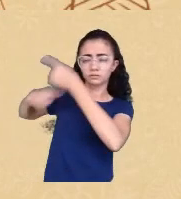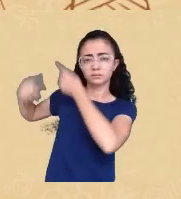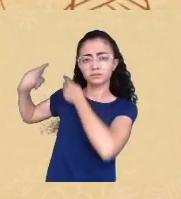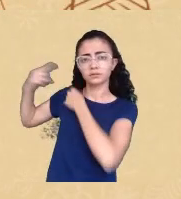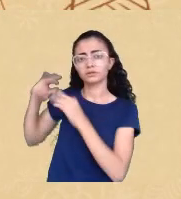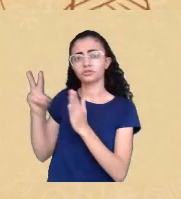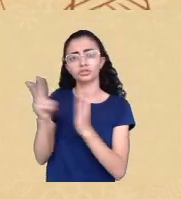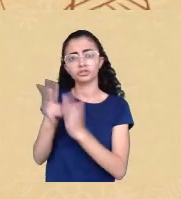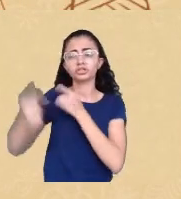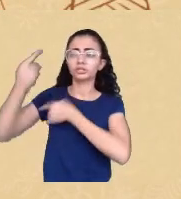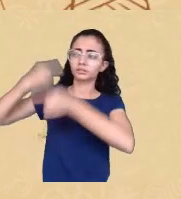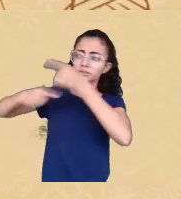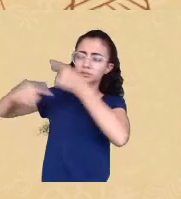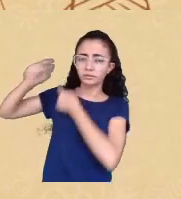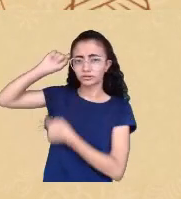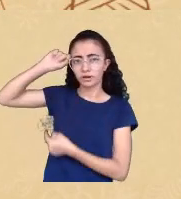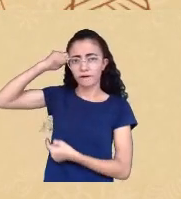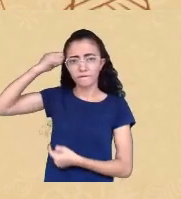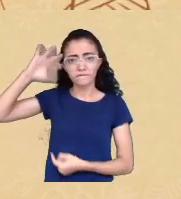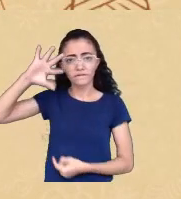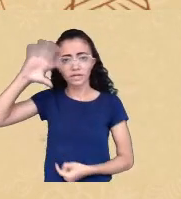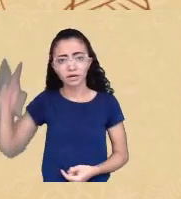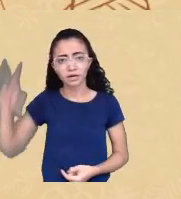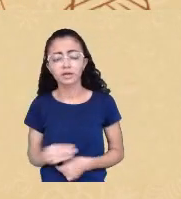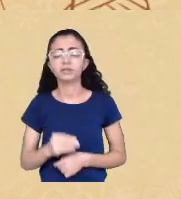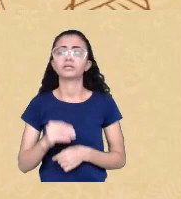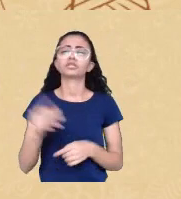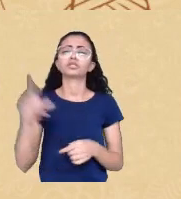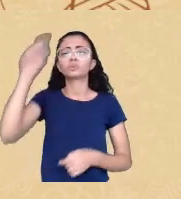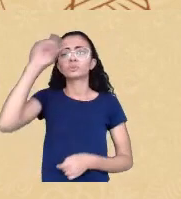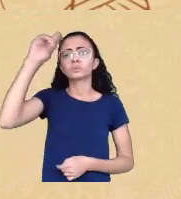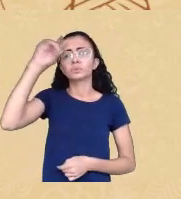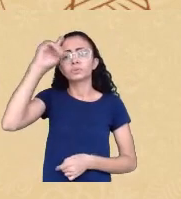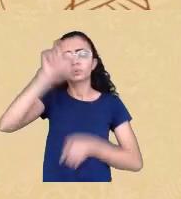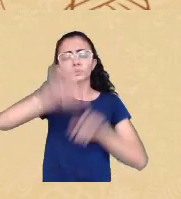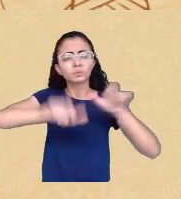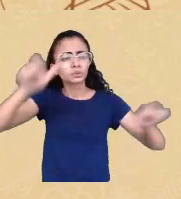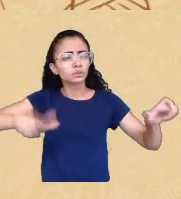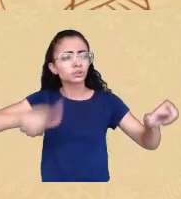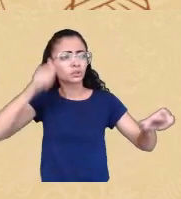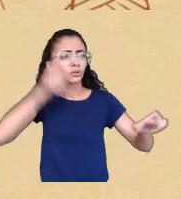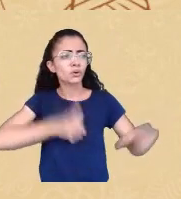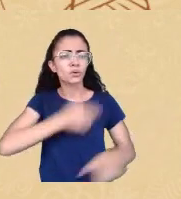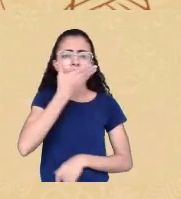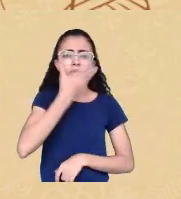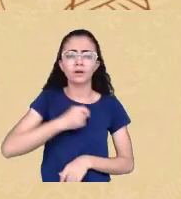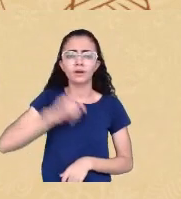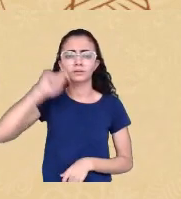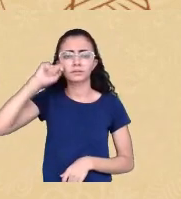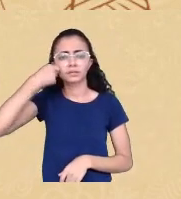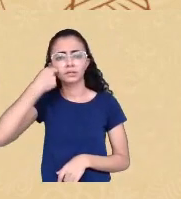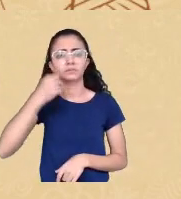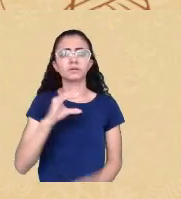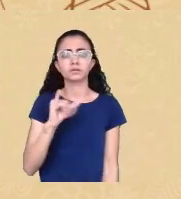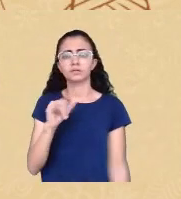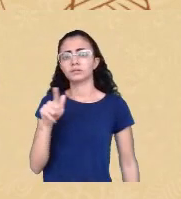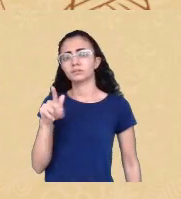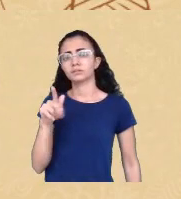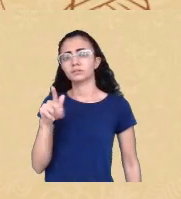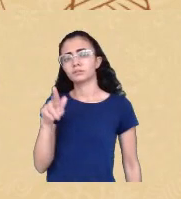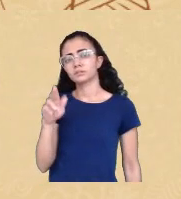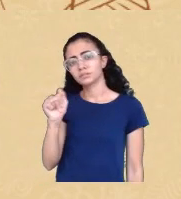todos os dias homens mulheres negros indígenas ciganos todos aqueles e aquelas que encontram-se em situação